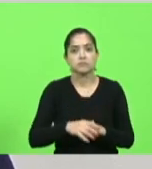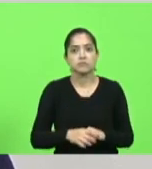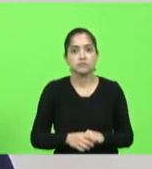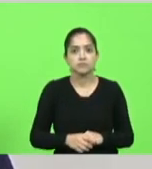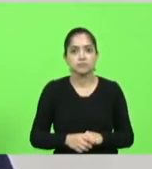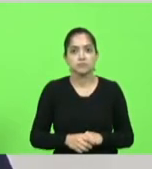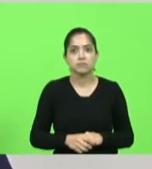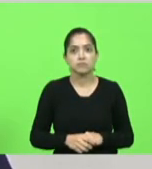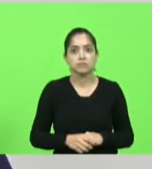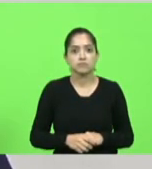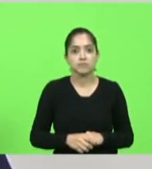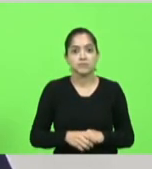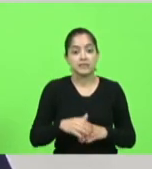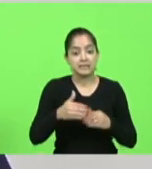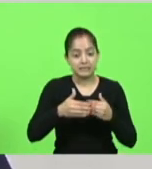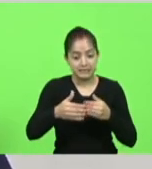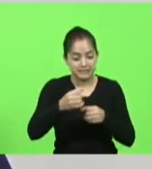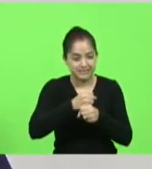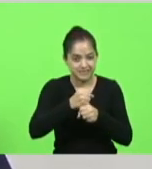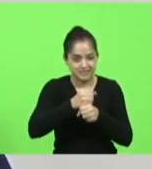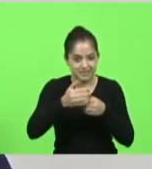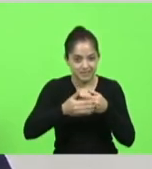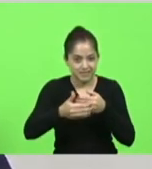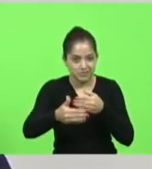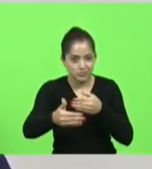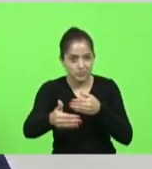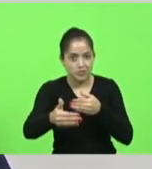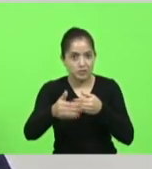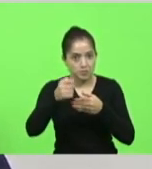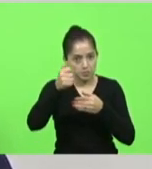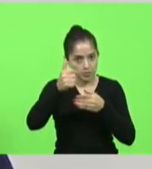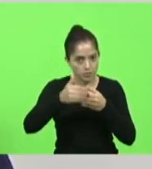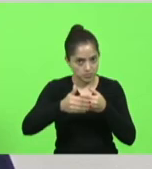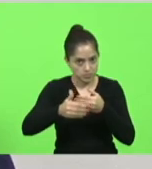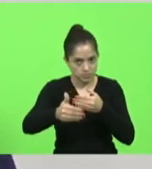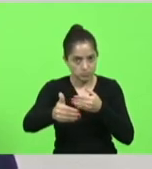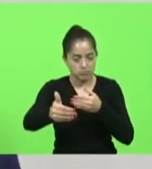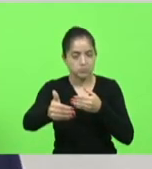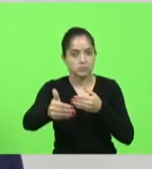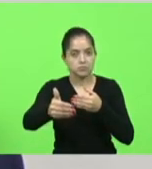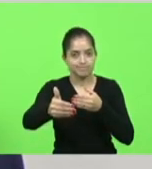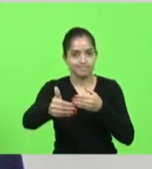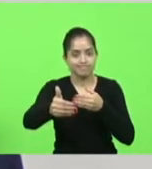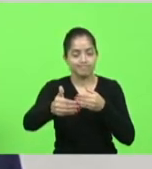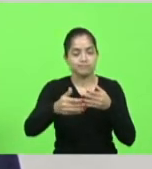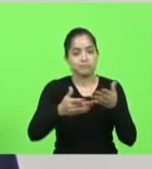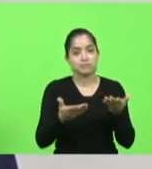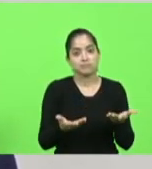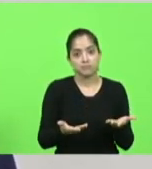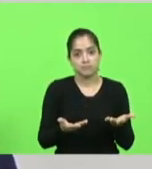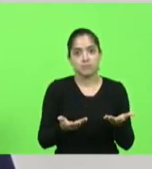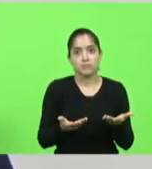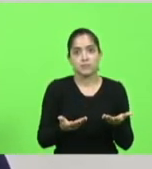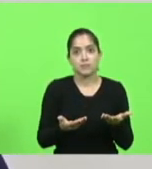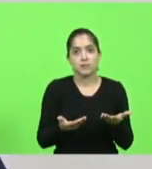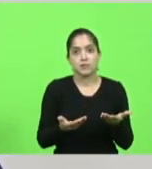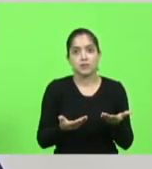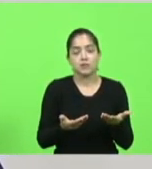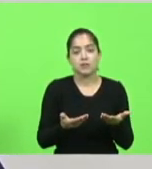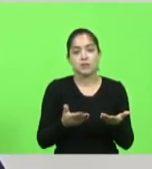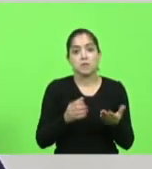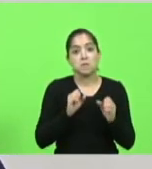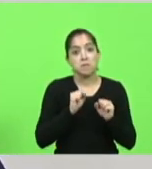daqui a alguns anos e não muito longe, os servidores não ter